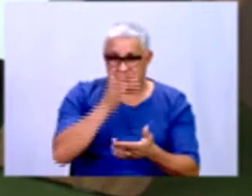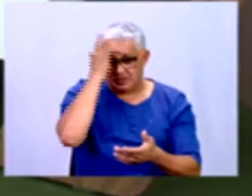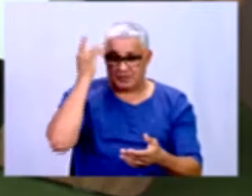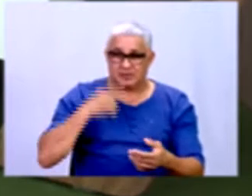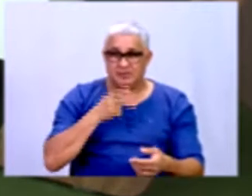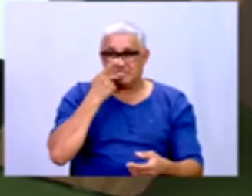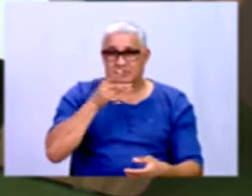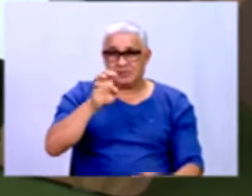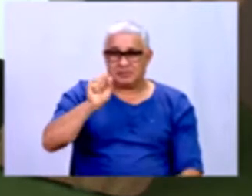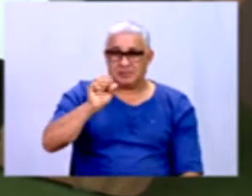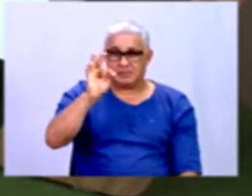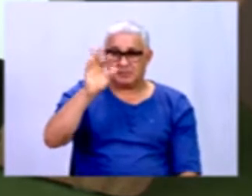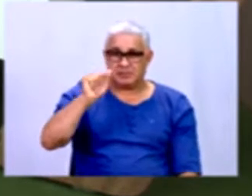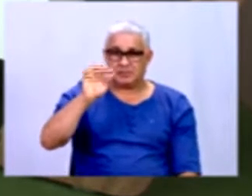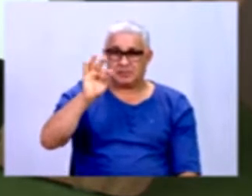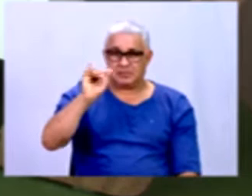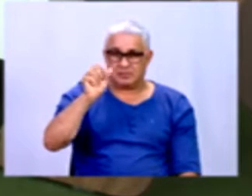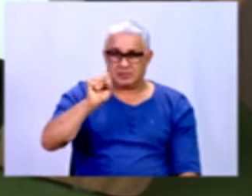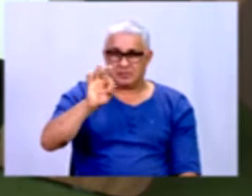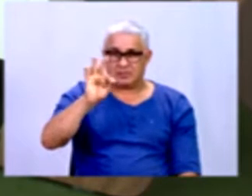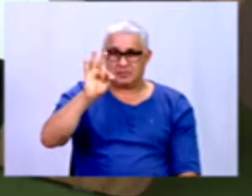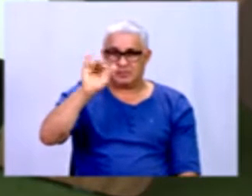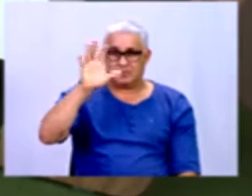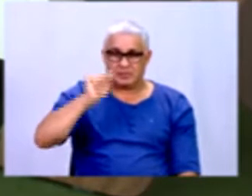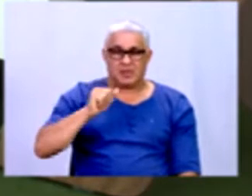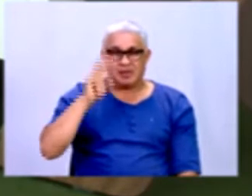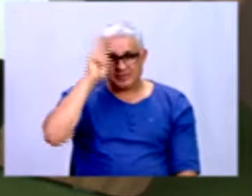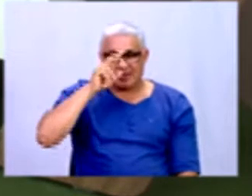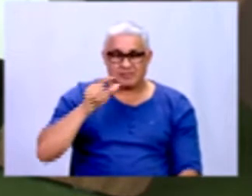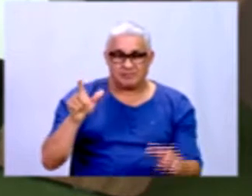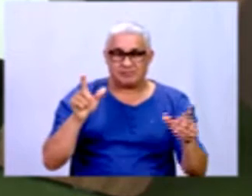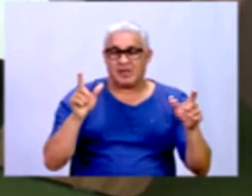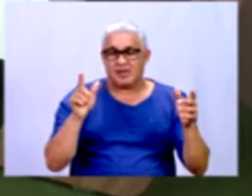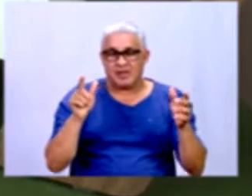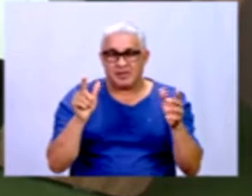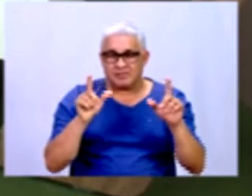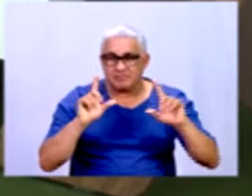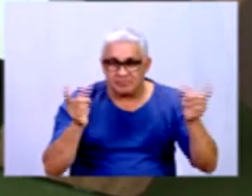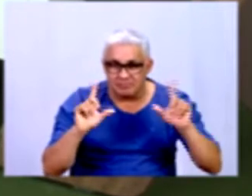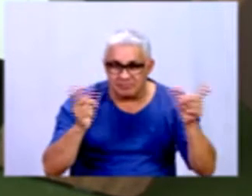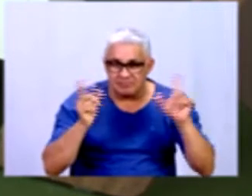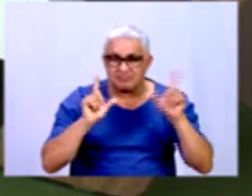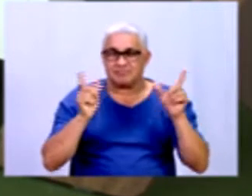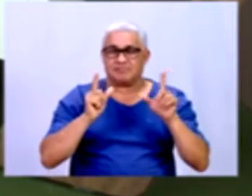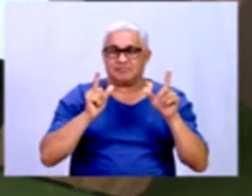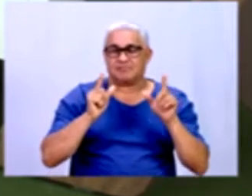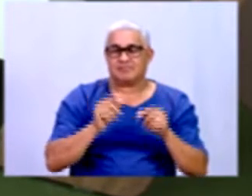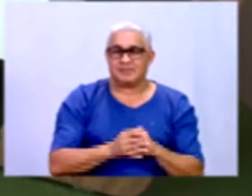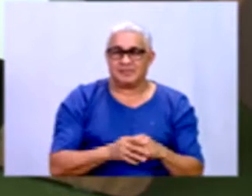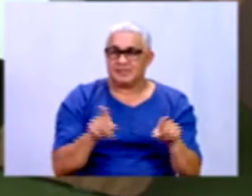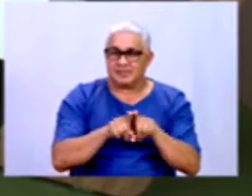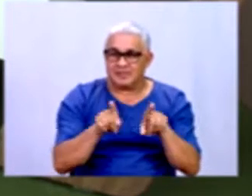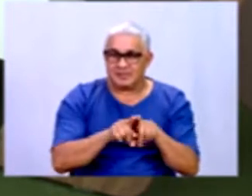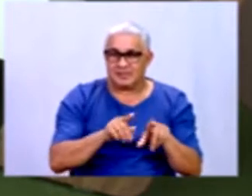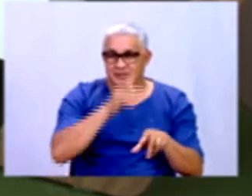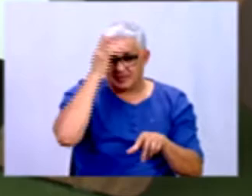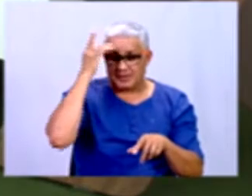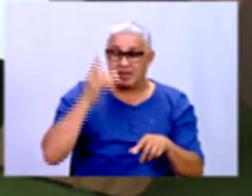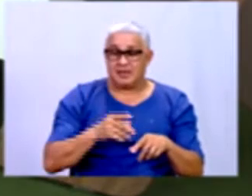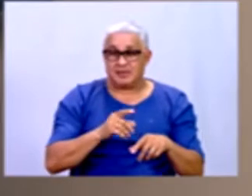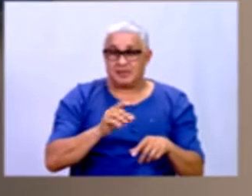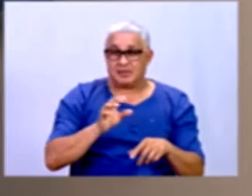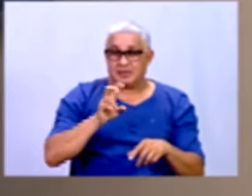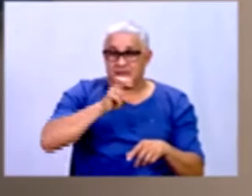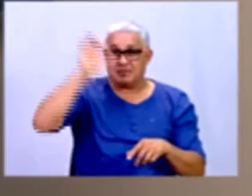gente fala de estatística, que ela lembra do William Bonner no Jornal Nacional, né? Falando das eleições, da percentual de 5% da margem de erro. Então,